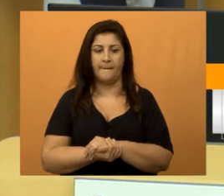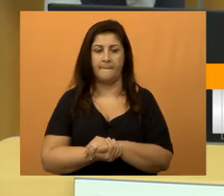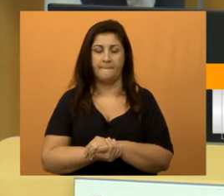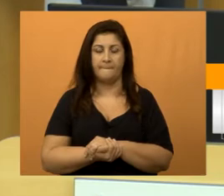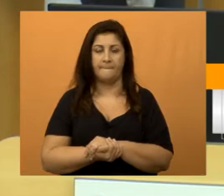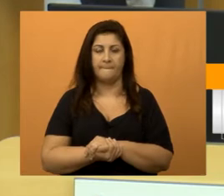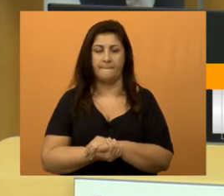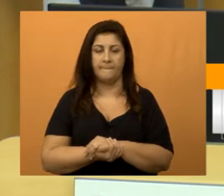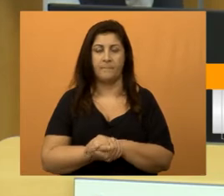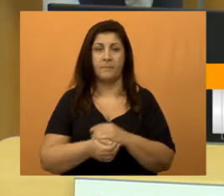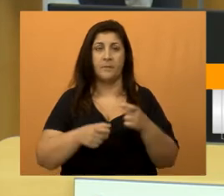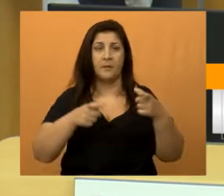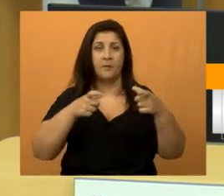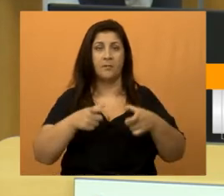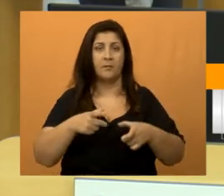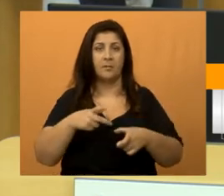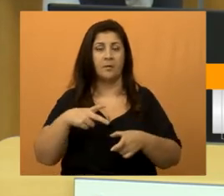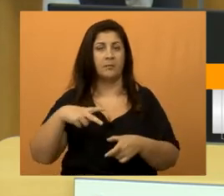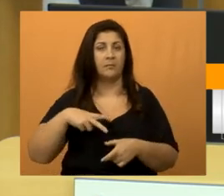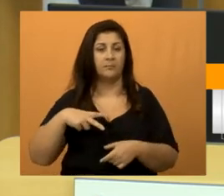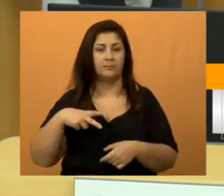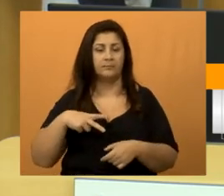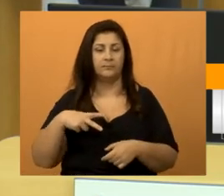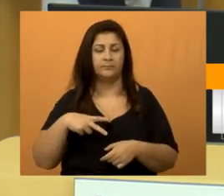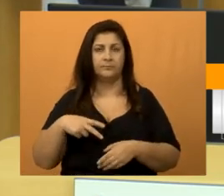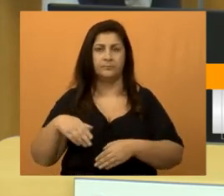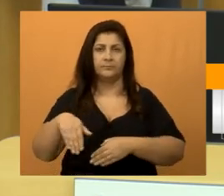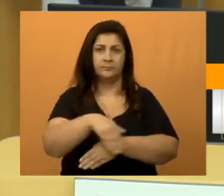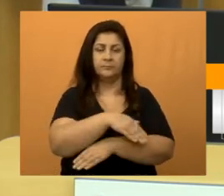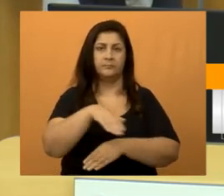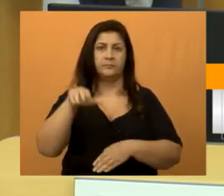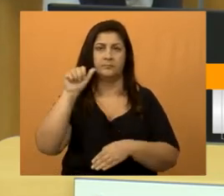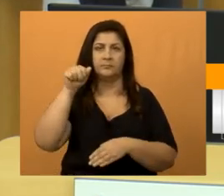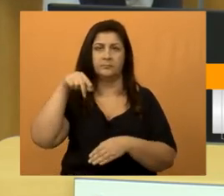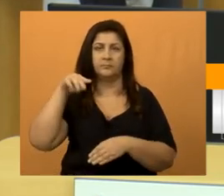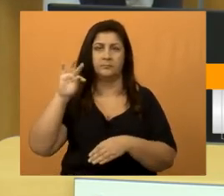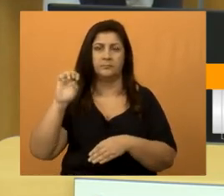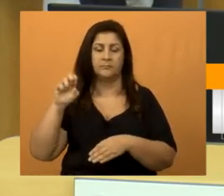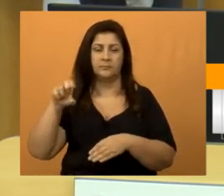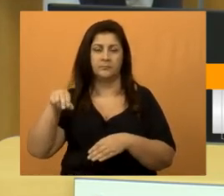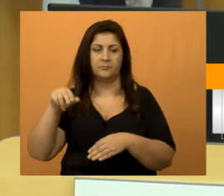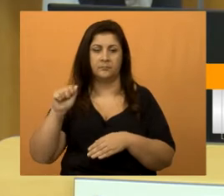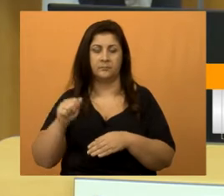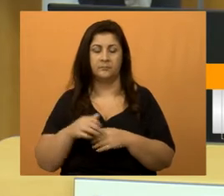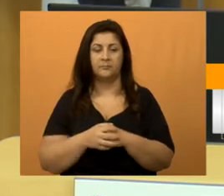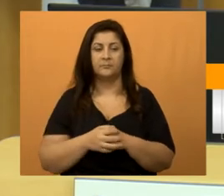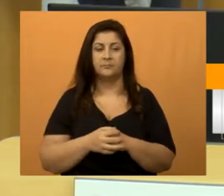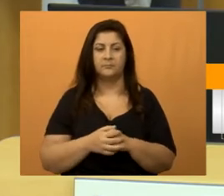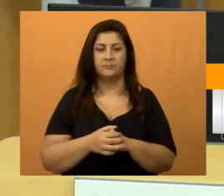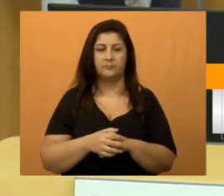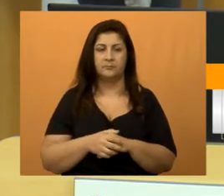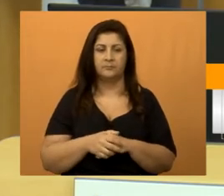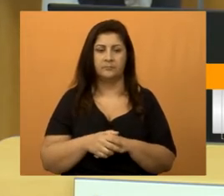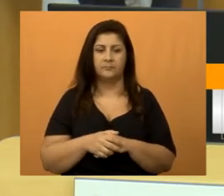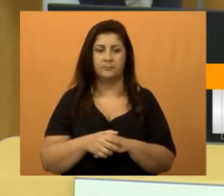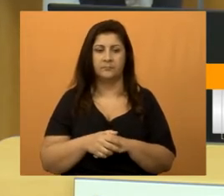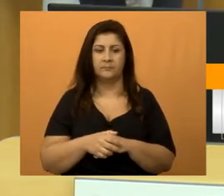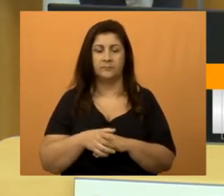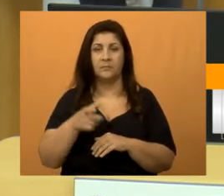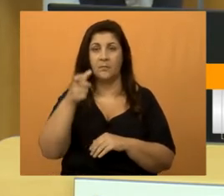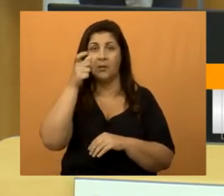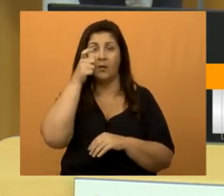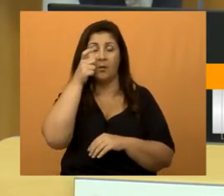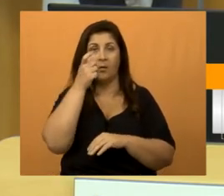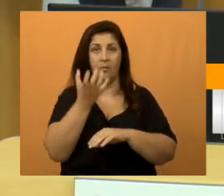A área particular na rua Antena Paulista, o bairro Jardim das Indústrias. Olha o